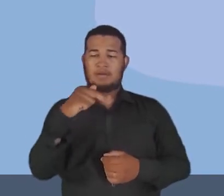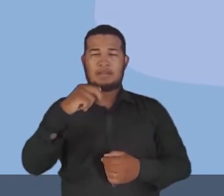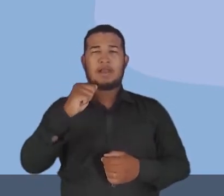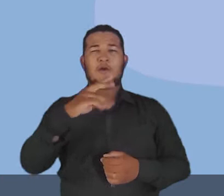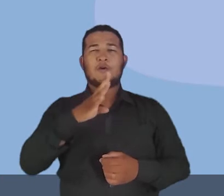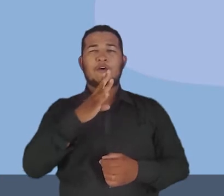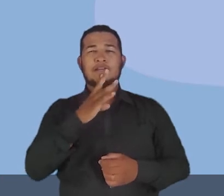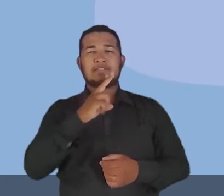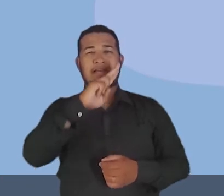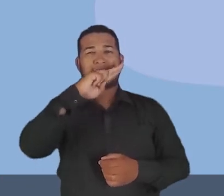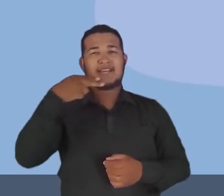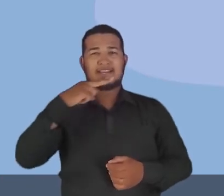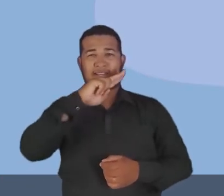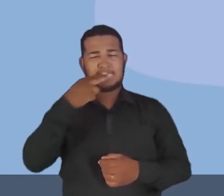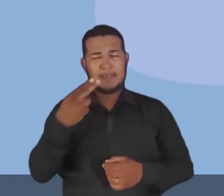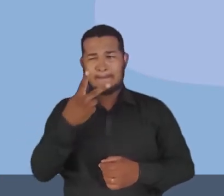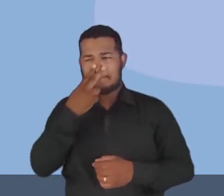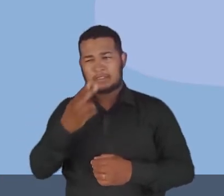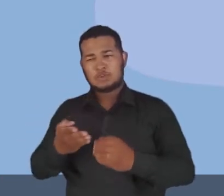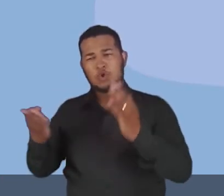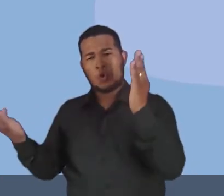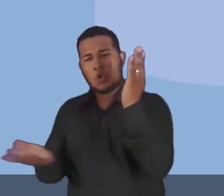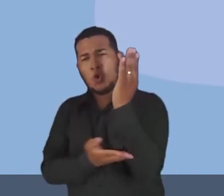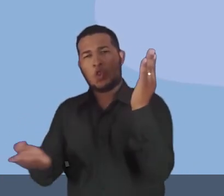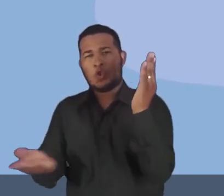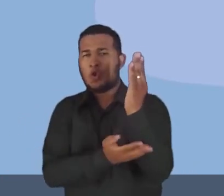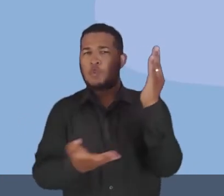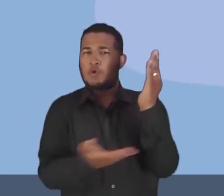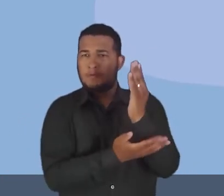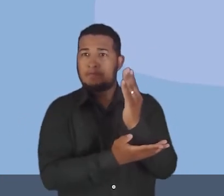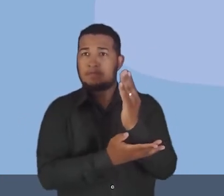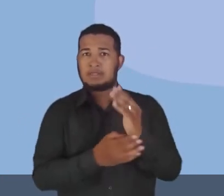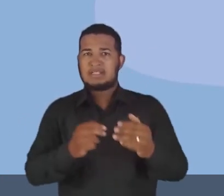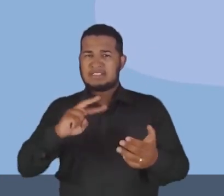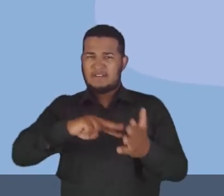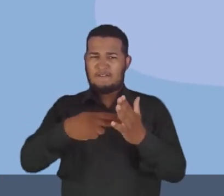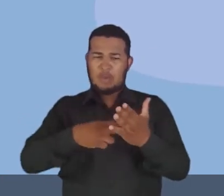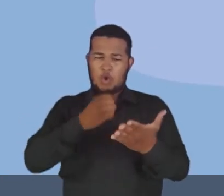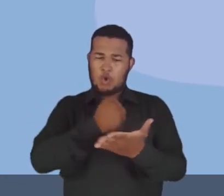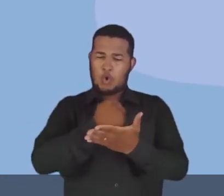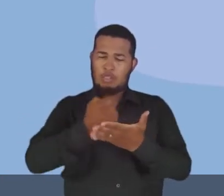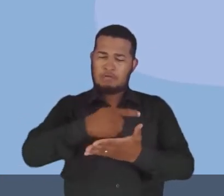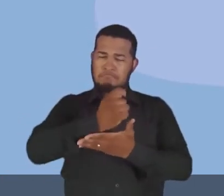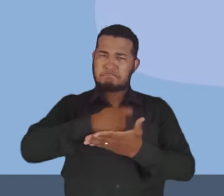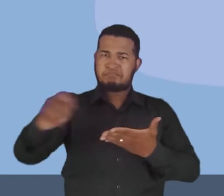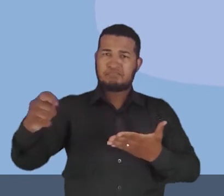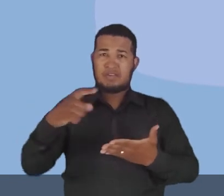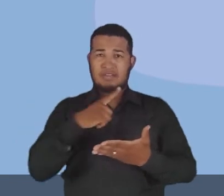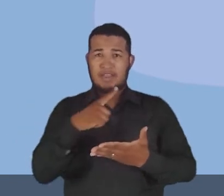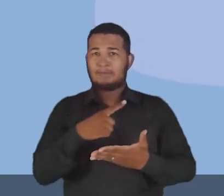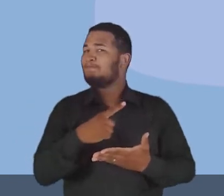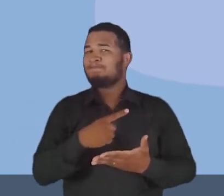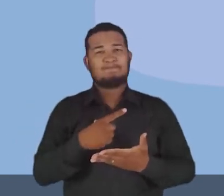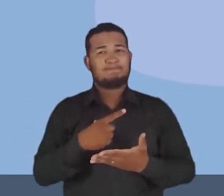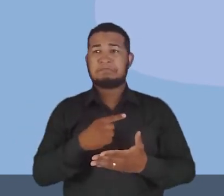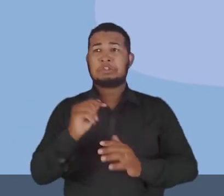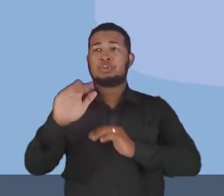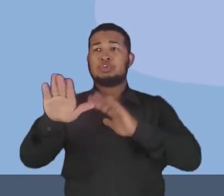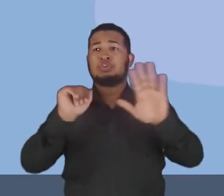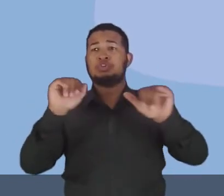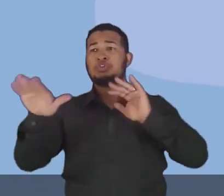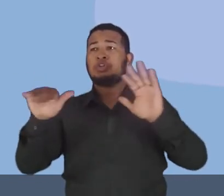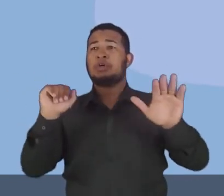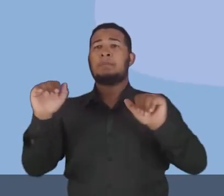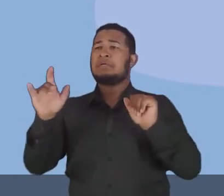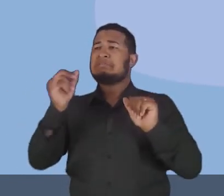trabalhadores temporais não possuem nenhum vínculo formal com o patrão e geralmente são contratados